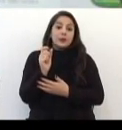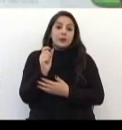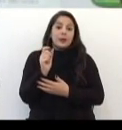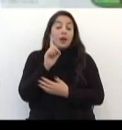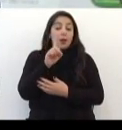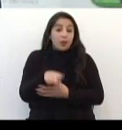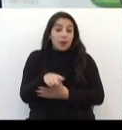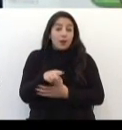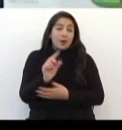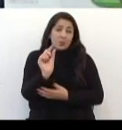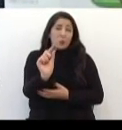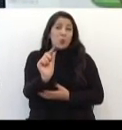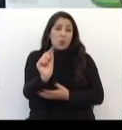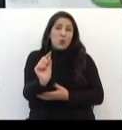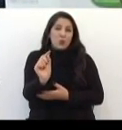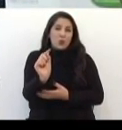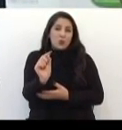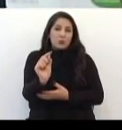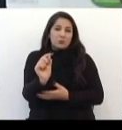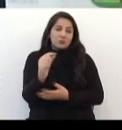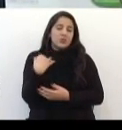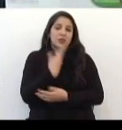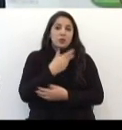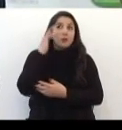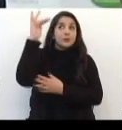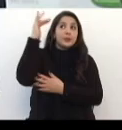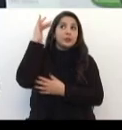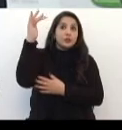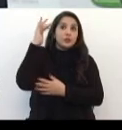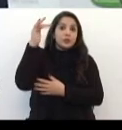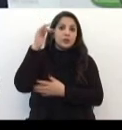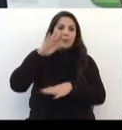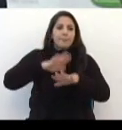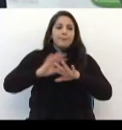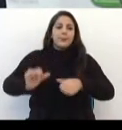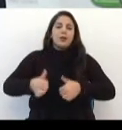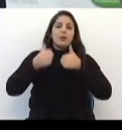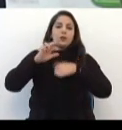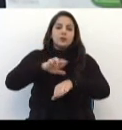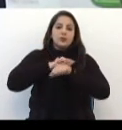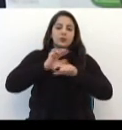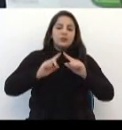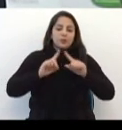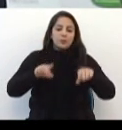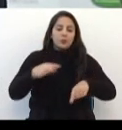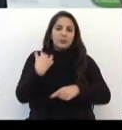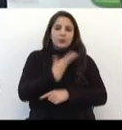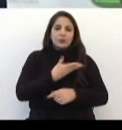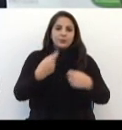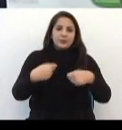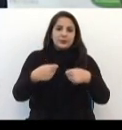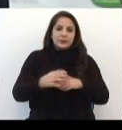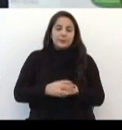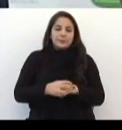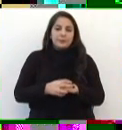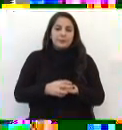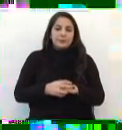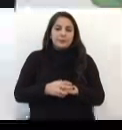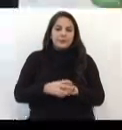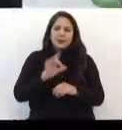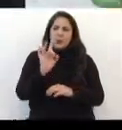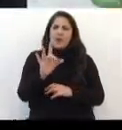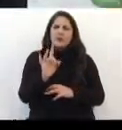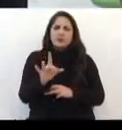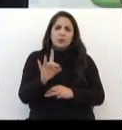areia Perto daquilo Que se imagina Pela melhor Segurança pública Que nós queremos Não são